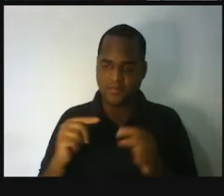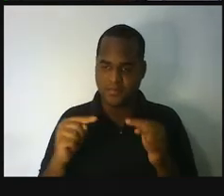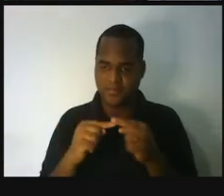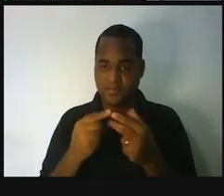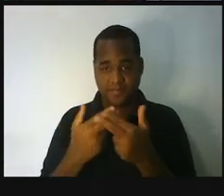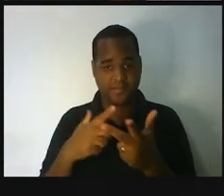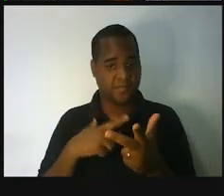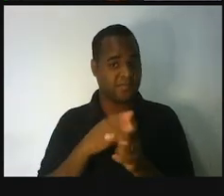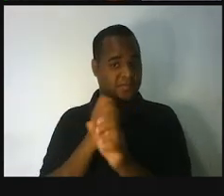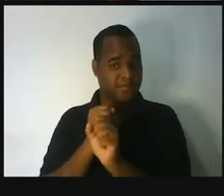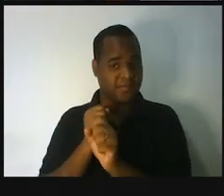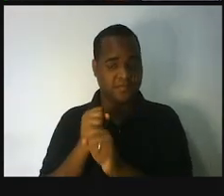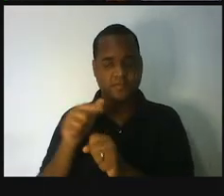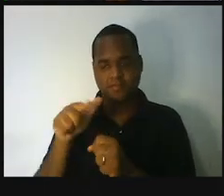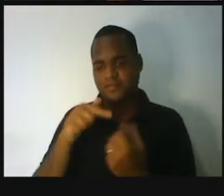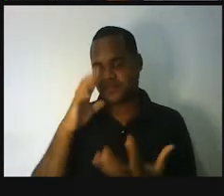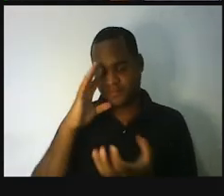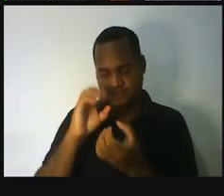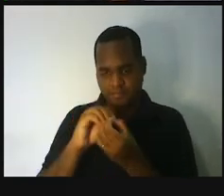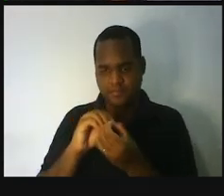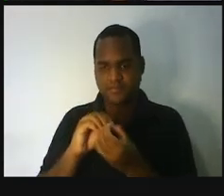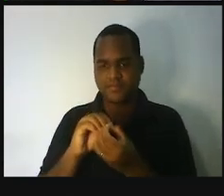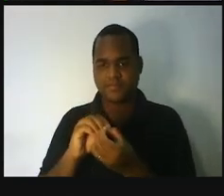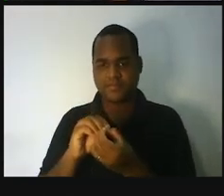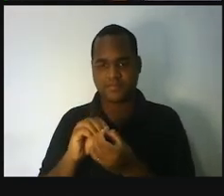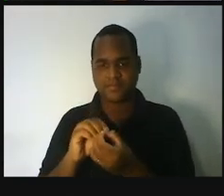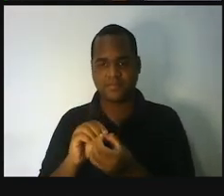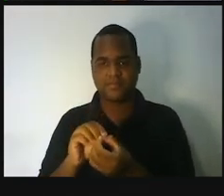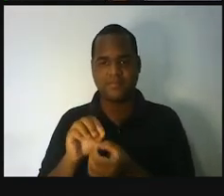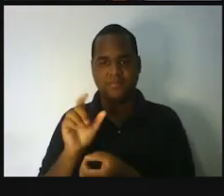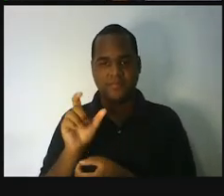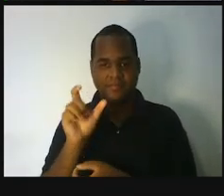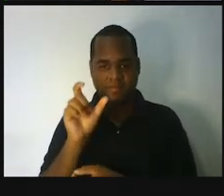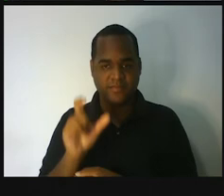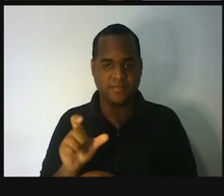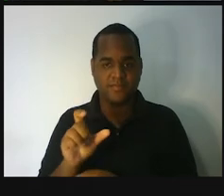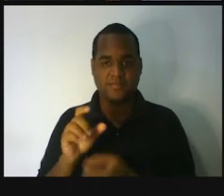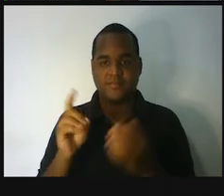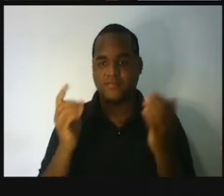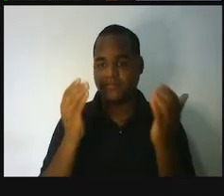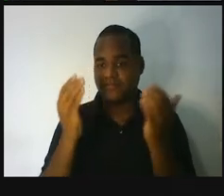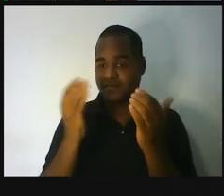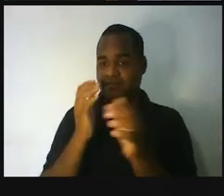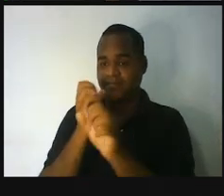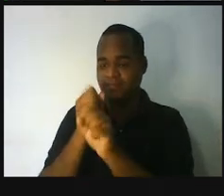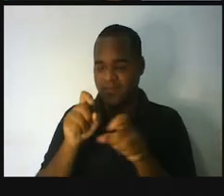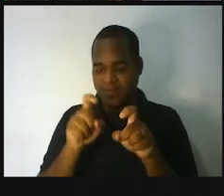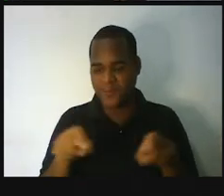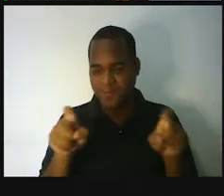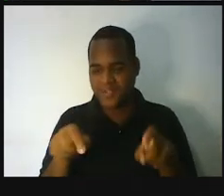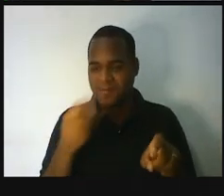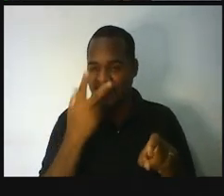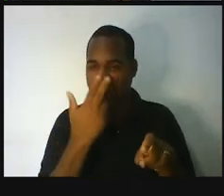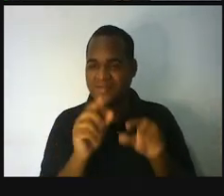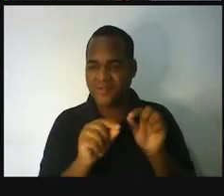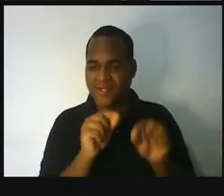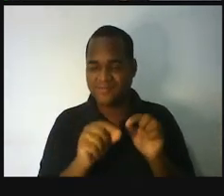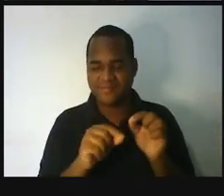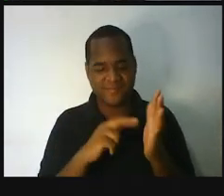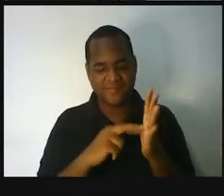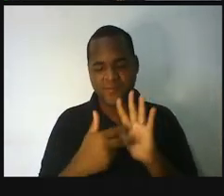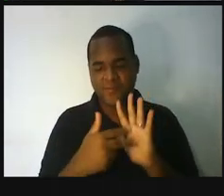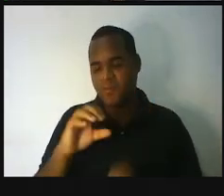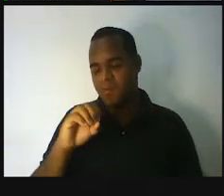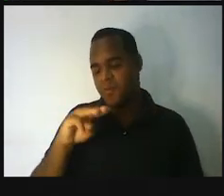Comutativa, vamos agora para a língua portuguesa, vem do verbo comutar. E o que significa o